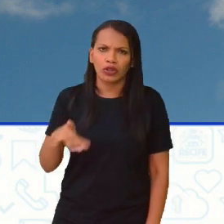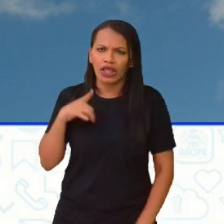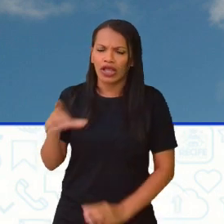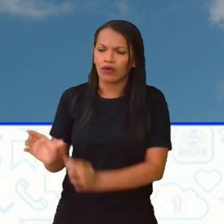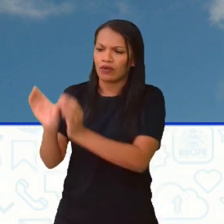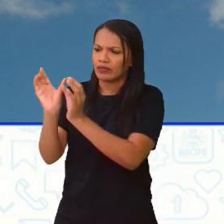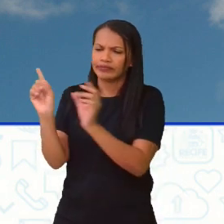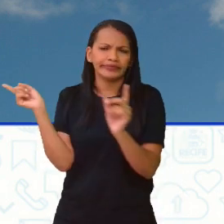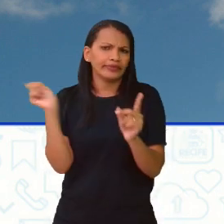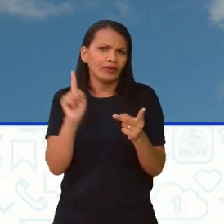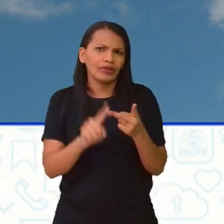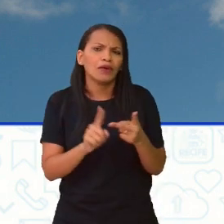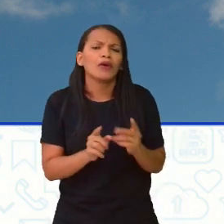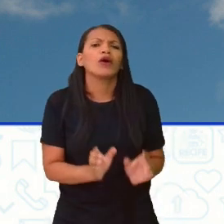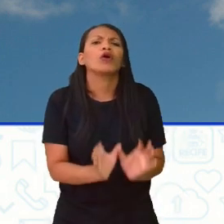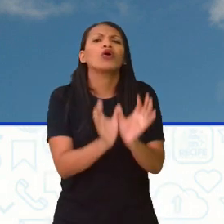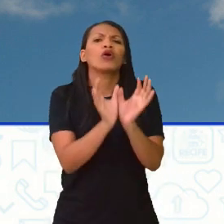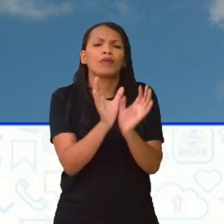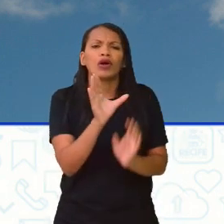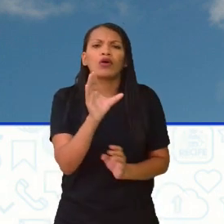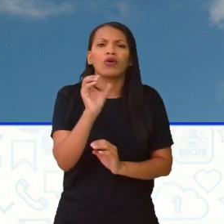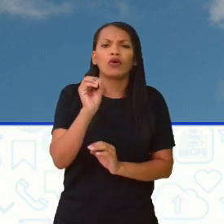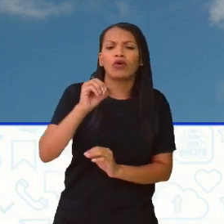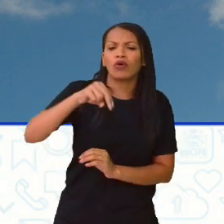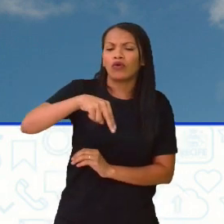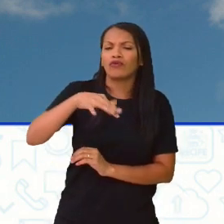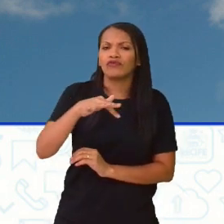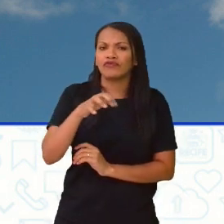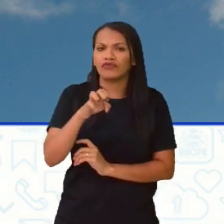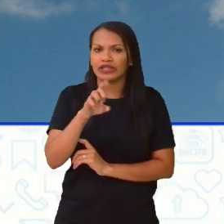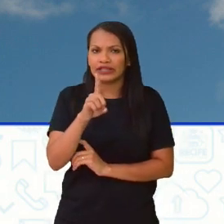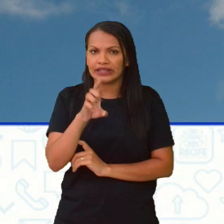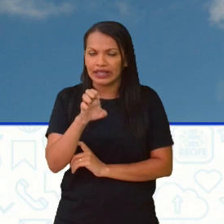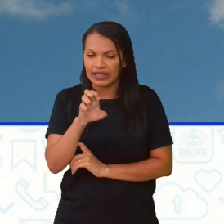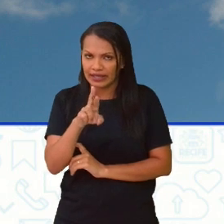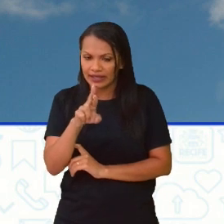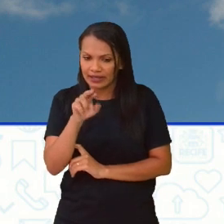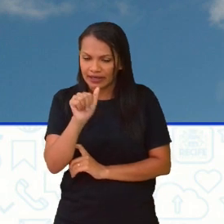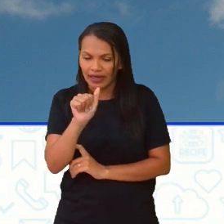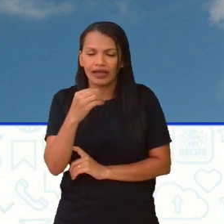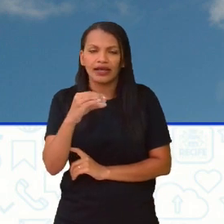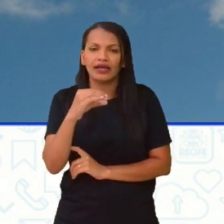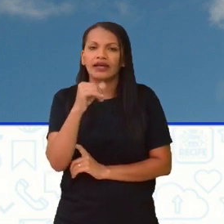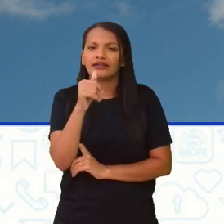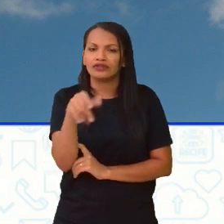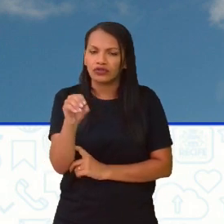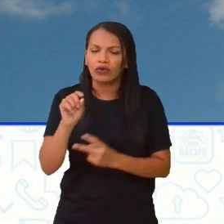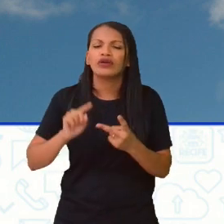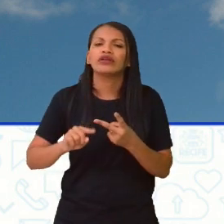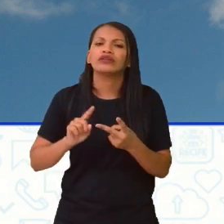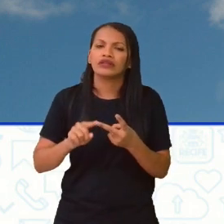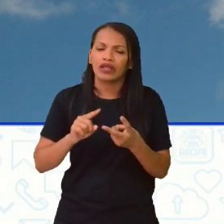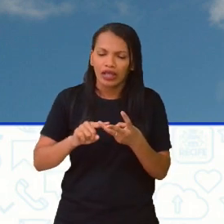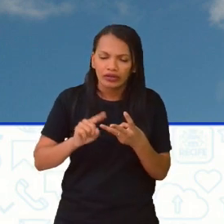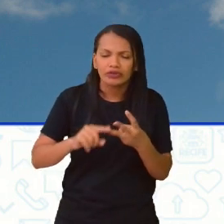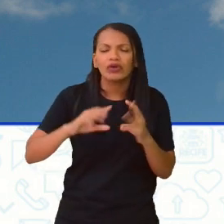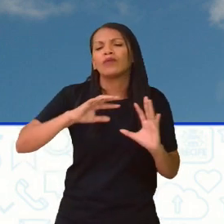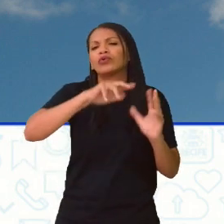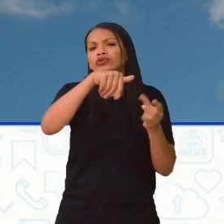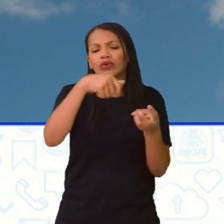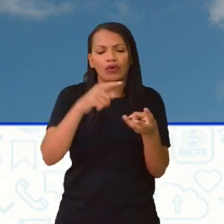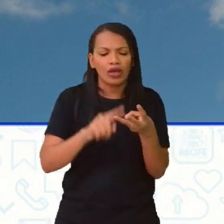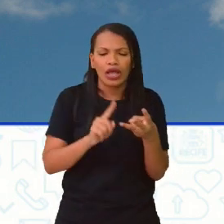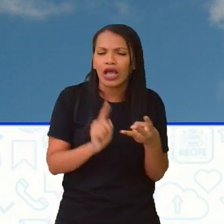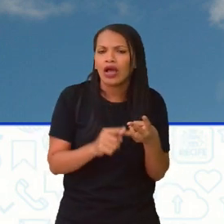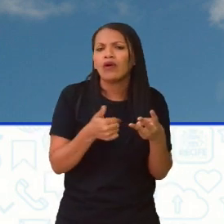tem Copa das Confederações, que acontece um pouquinho antes da Copa do Mundo. A gente tem os Mundiais Sub-17 e